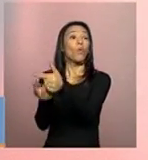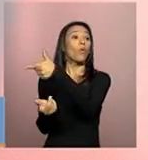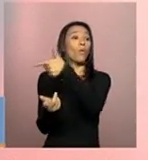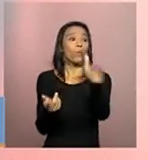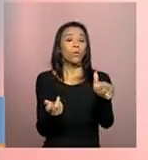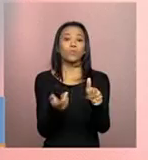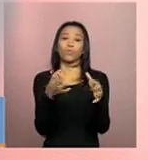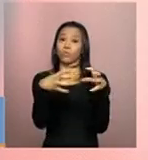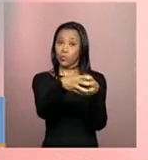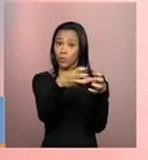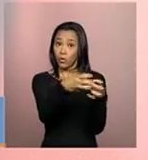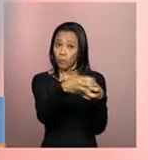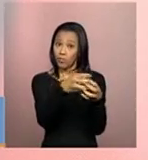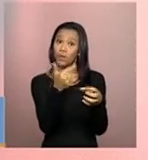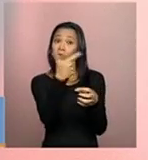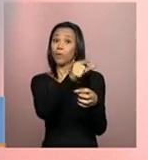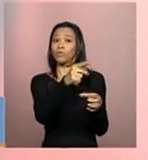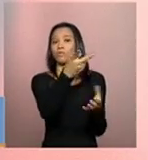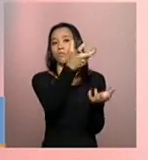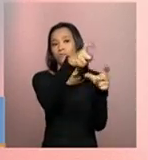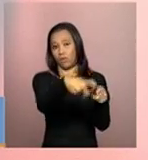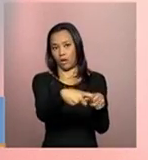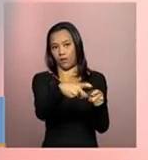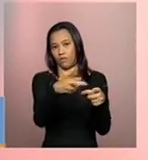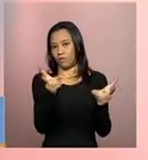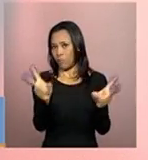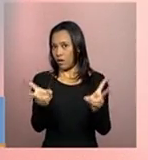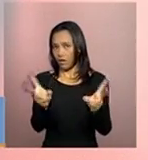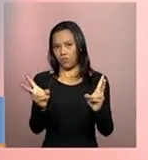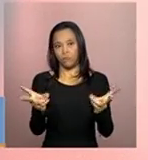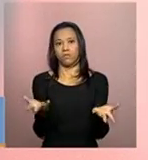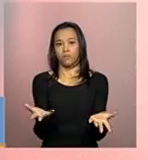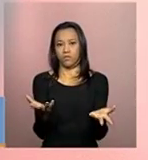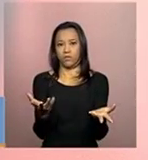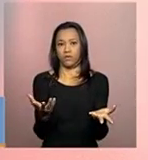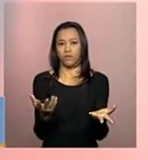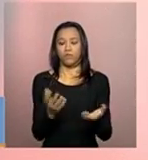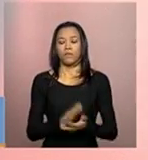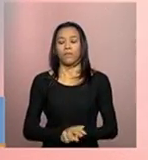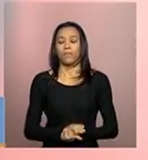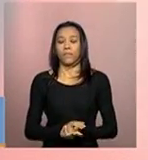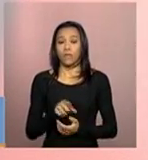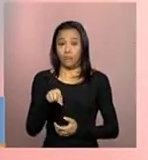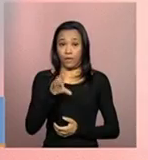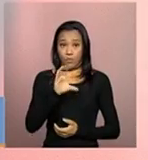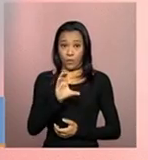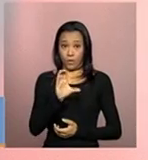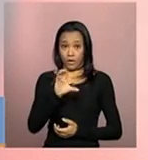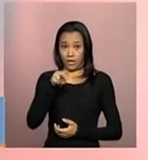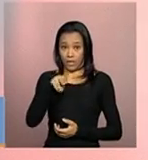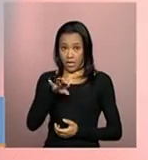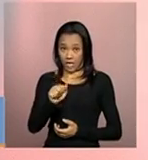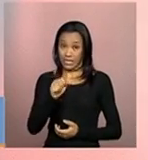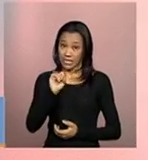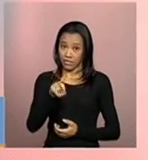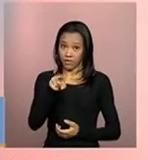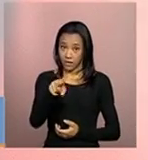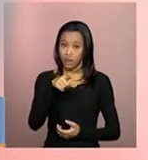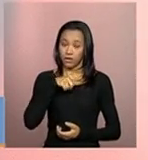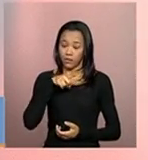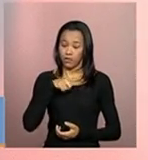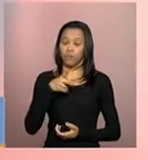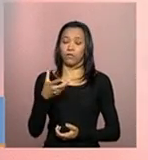Então, o Quineas está pronto para receber informação por unidade de prestação. Então, se você tem uma unidade com